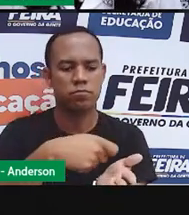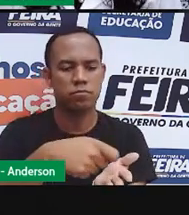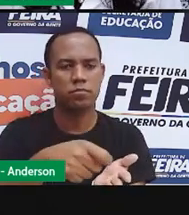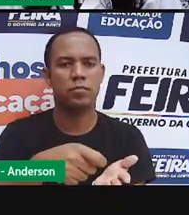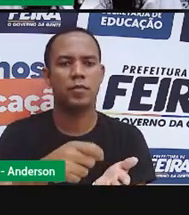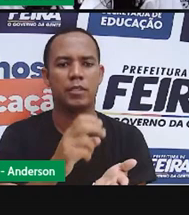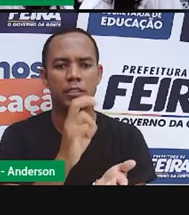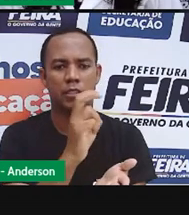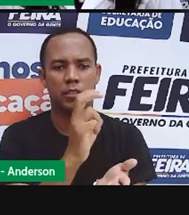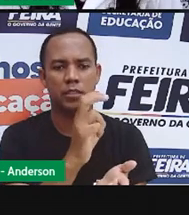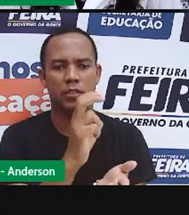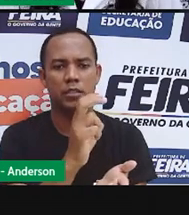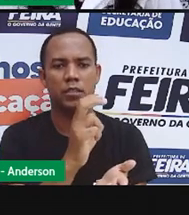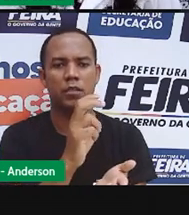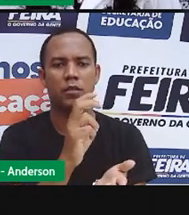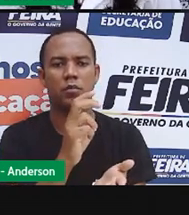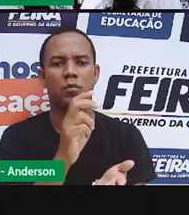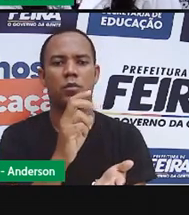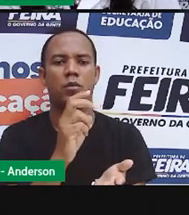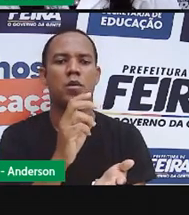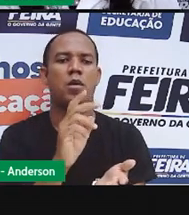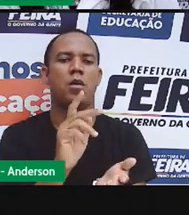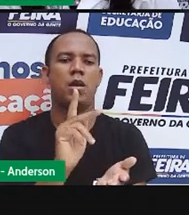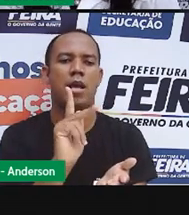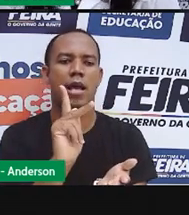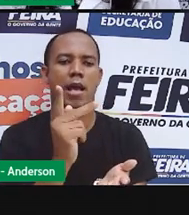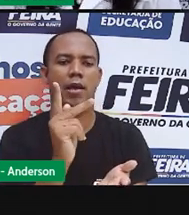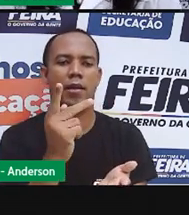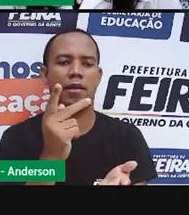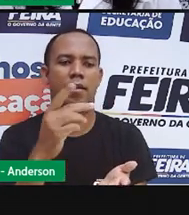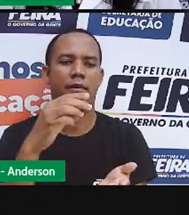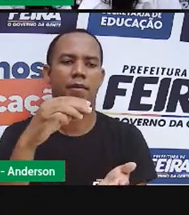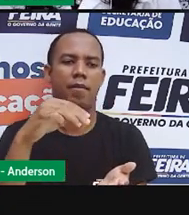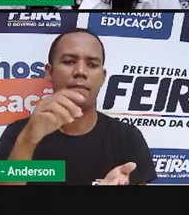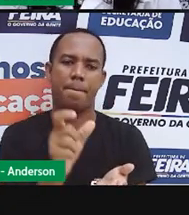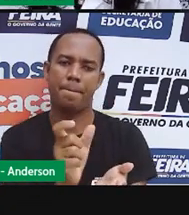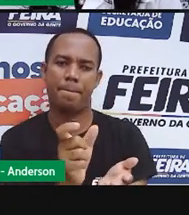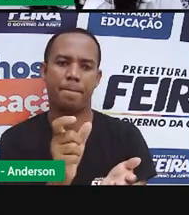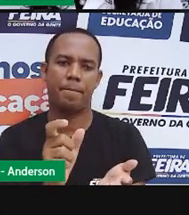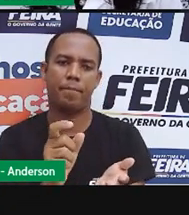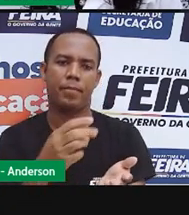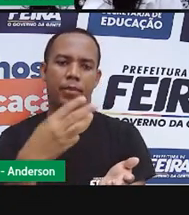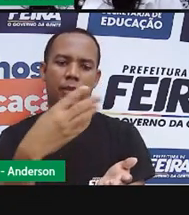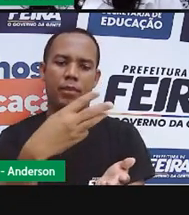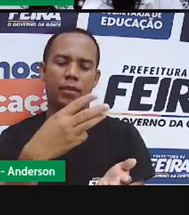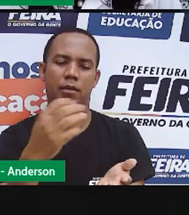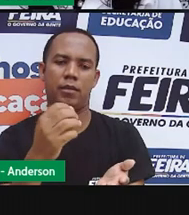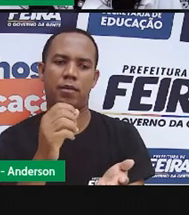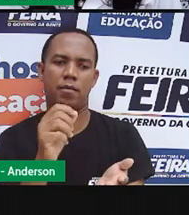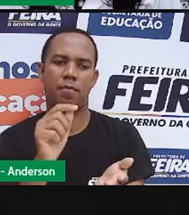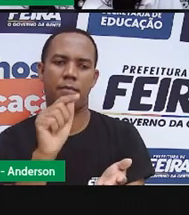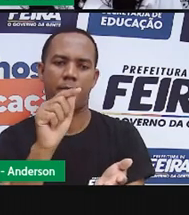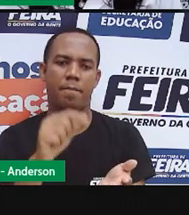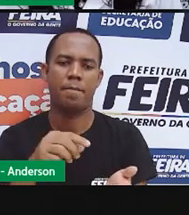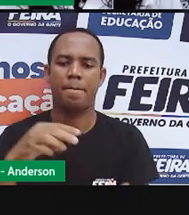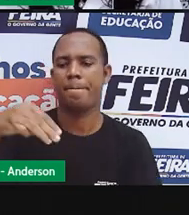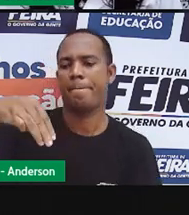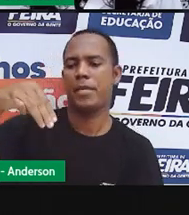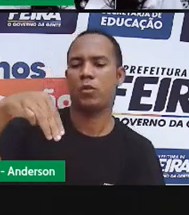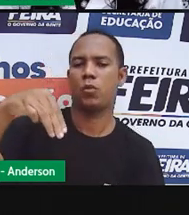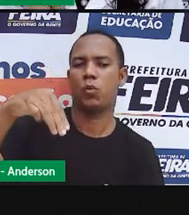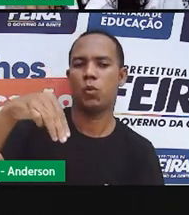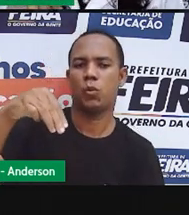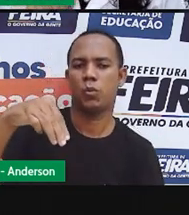Cinco, H minúsculo, trinta, min, min, de